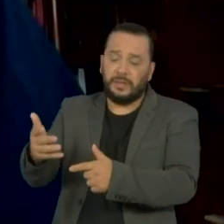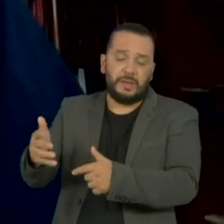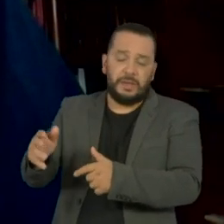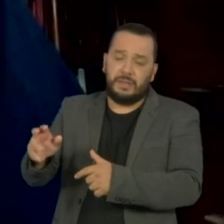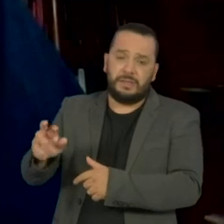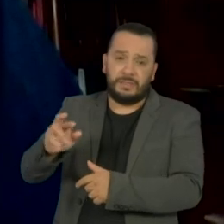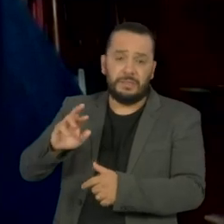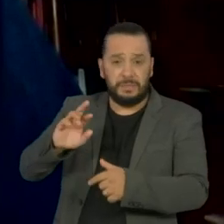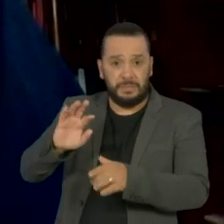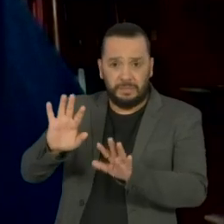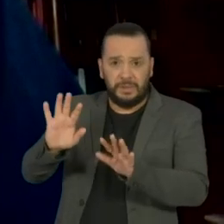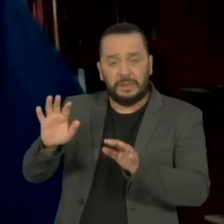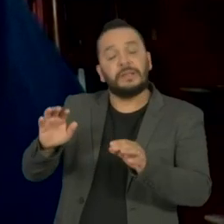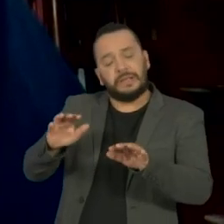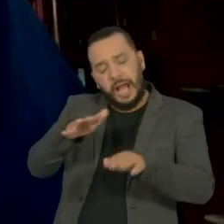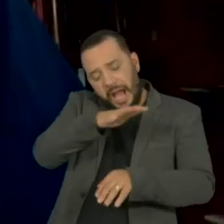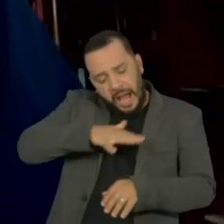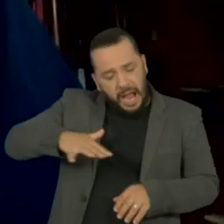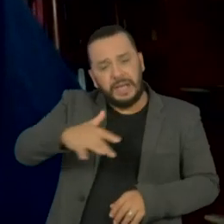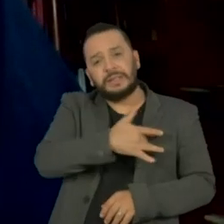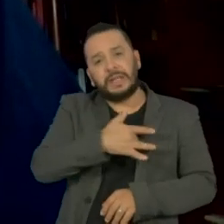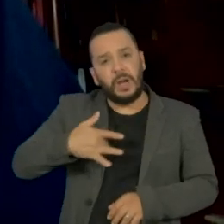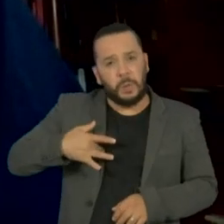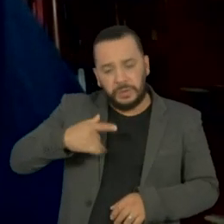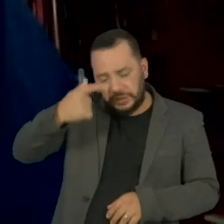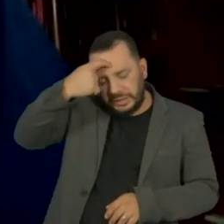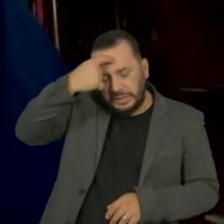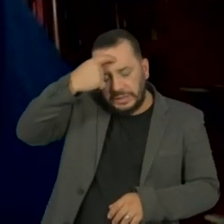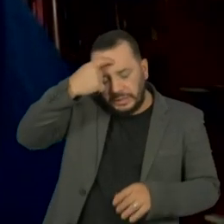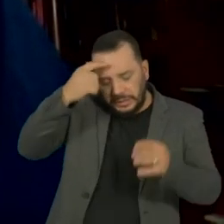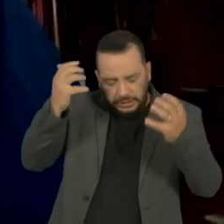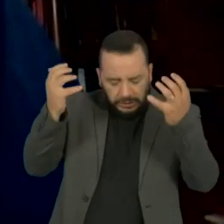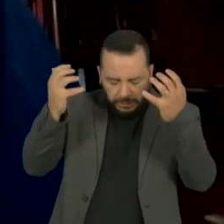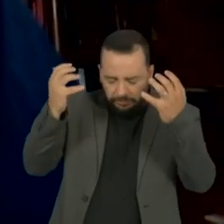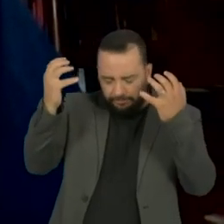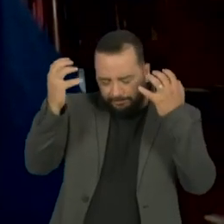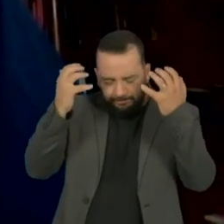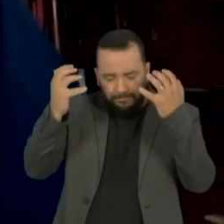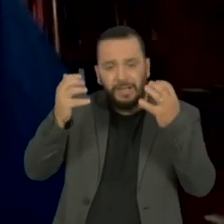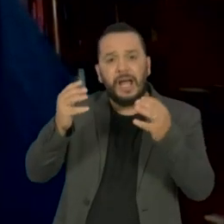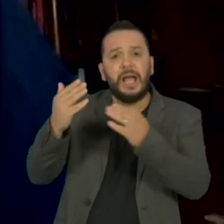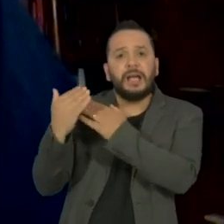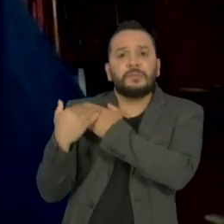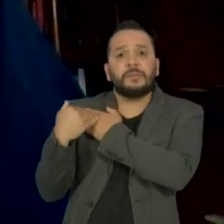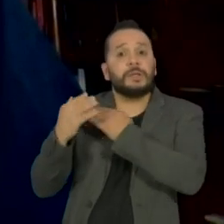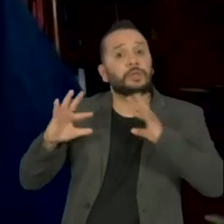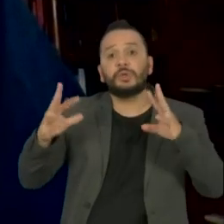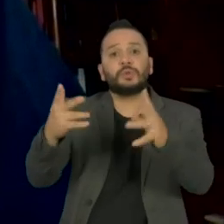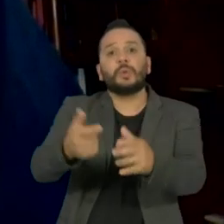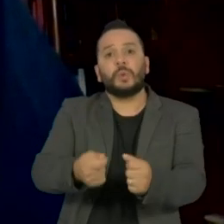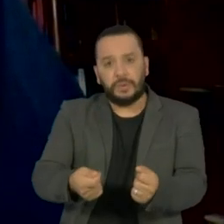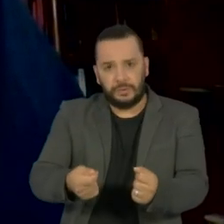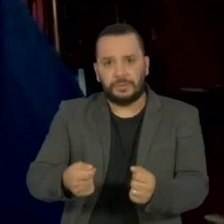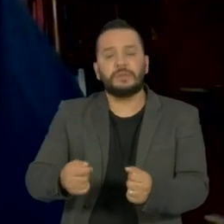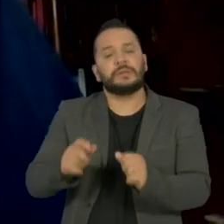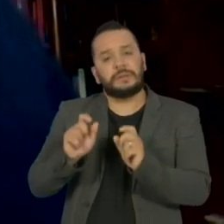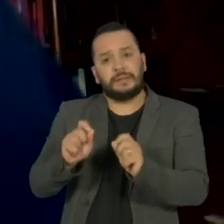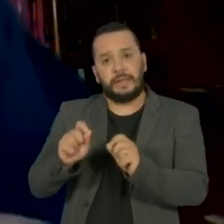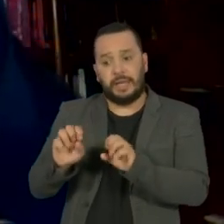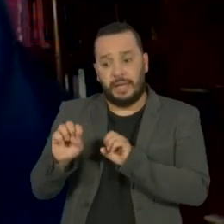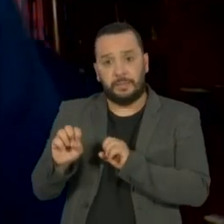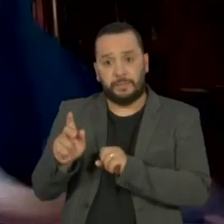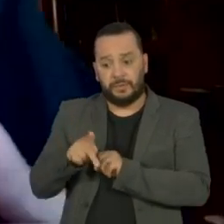escuta. Saúde mental, ela precisa ser uma tarefa de todos que lidam e cuidam de pessoas, né? De educadores,